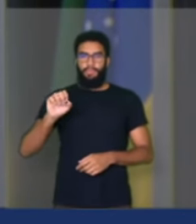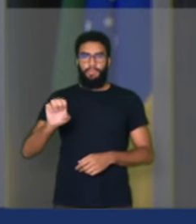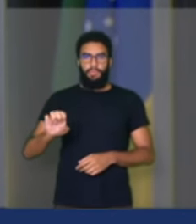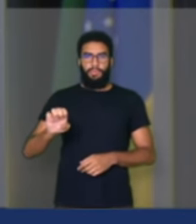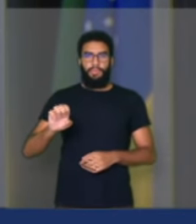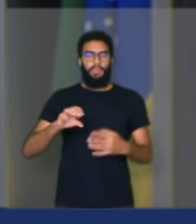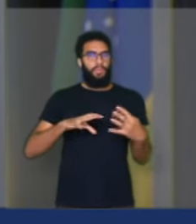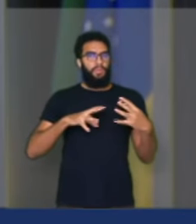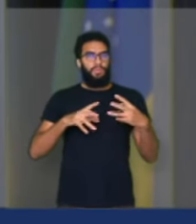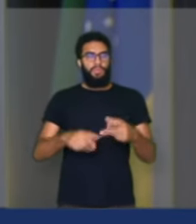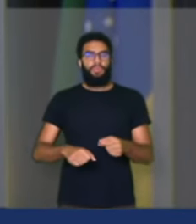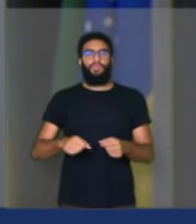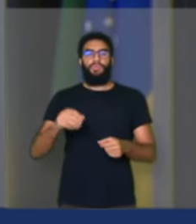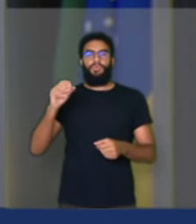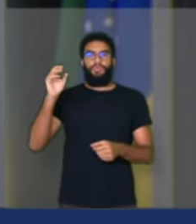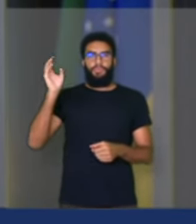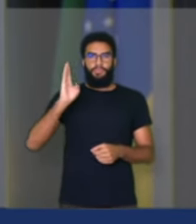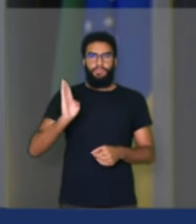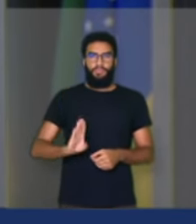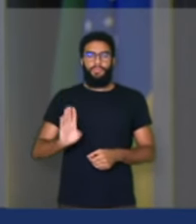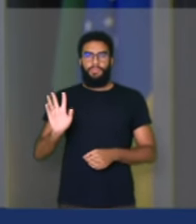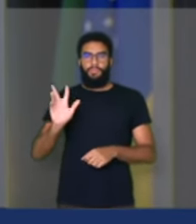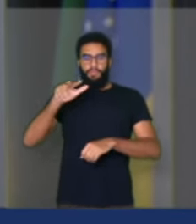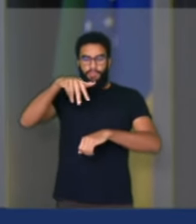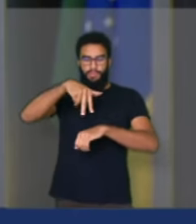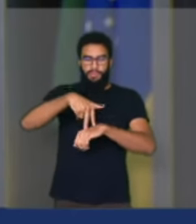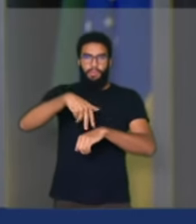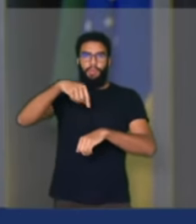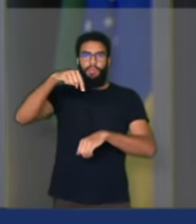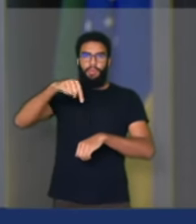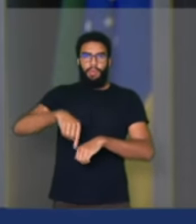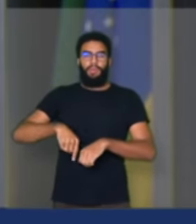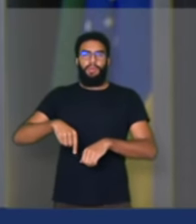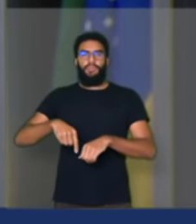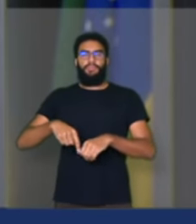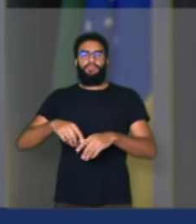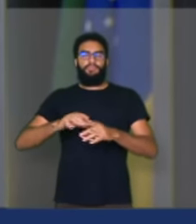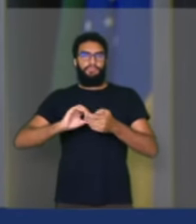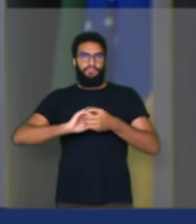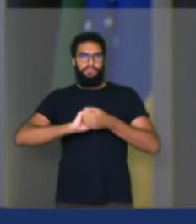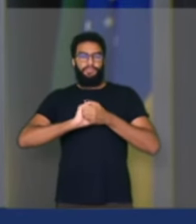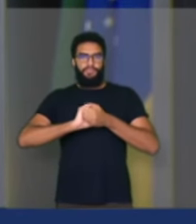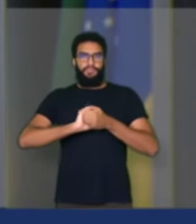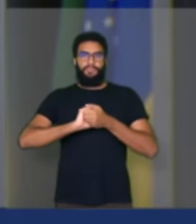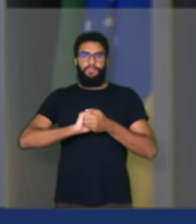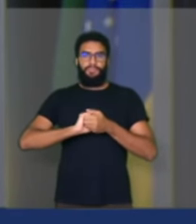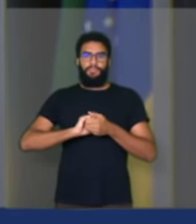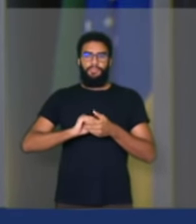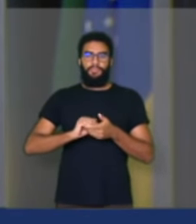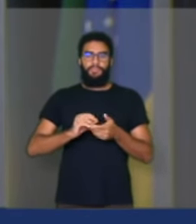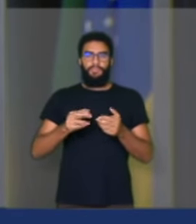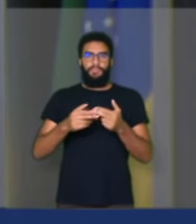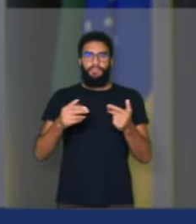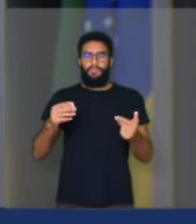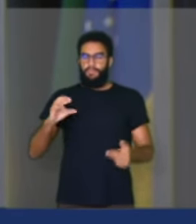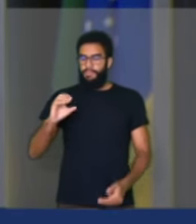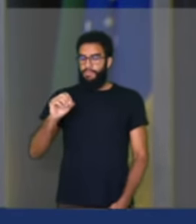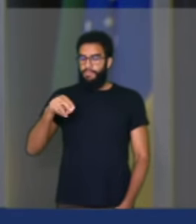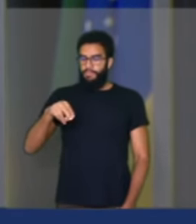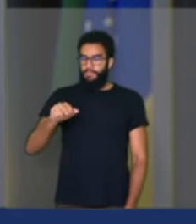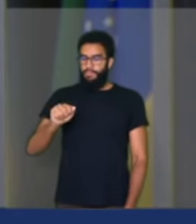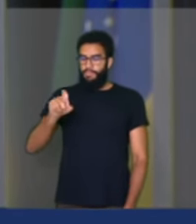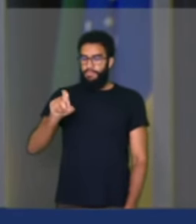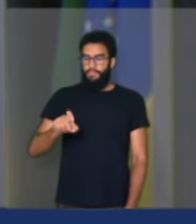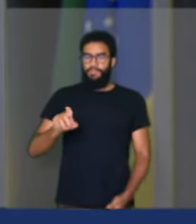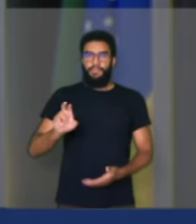que vieram para essa casa essa semana, saudar a todos eles, a UFNARAS, a CONAX, em nome da